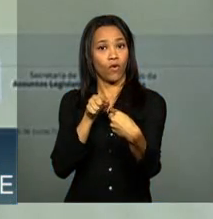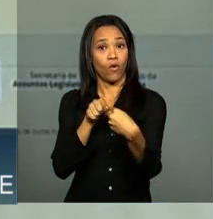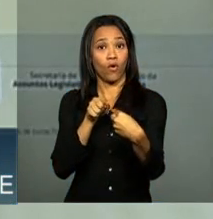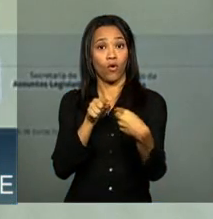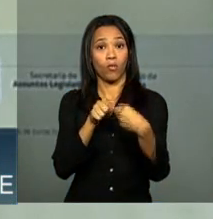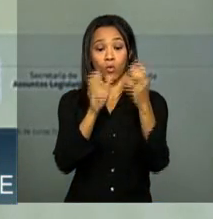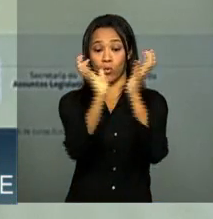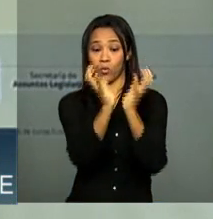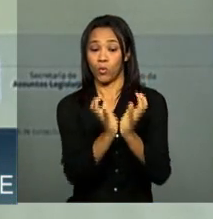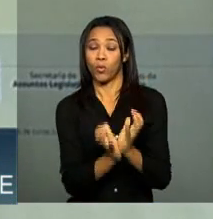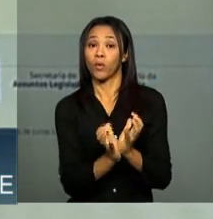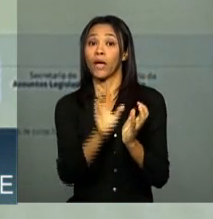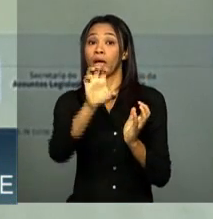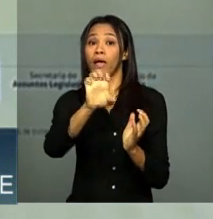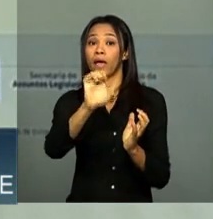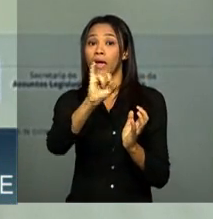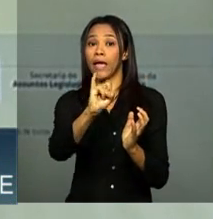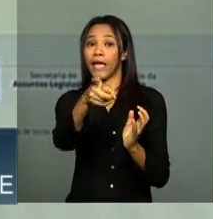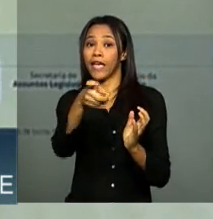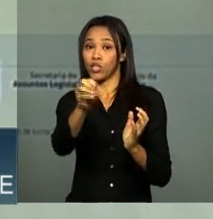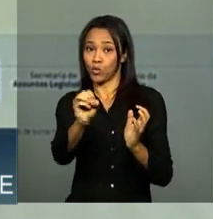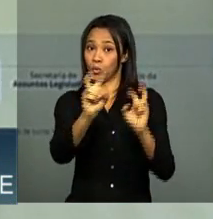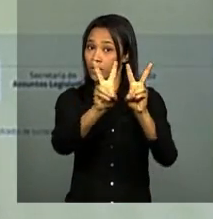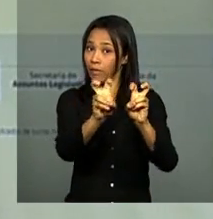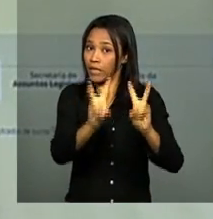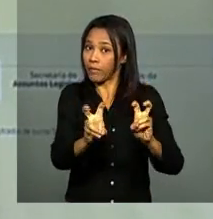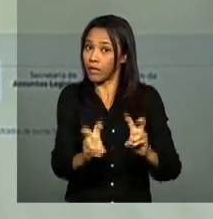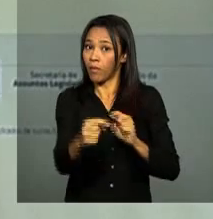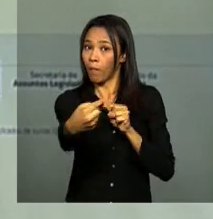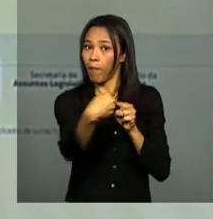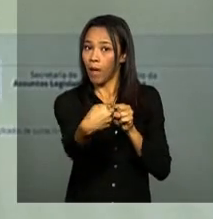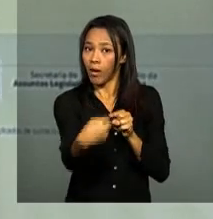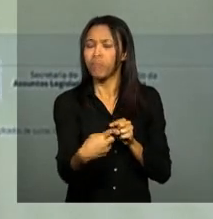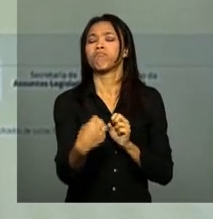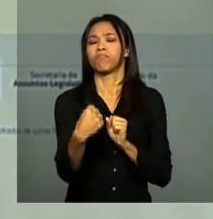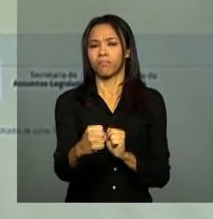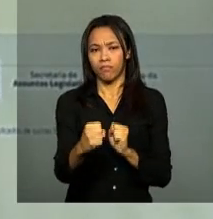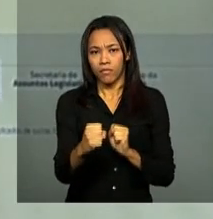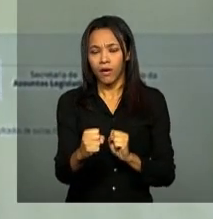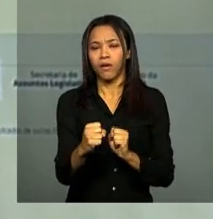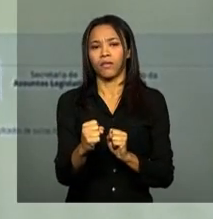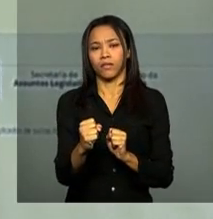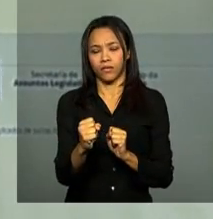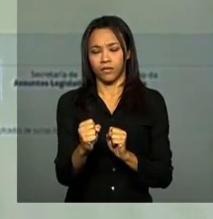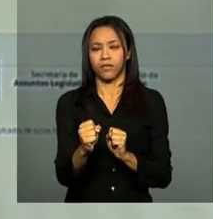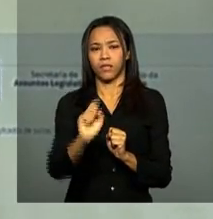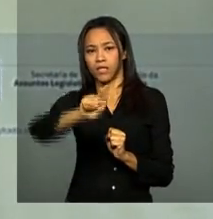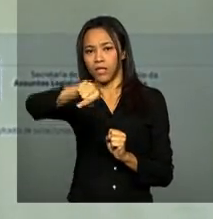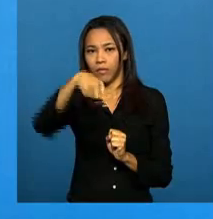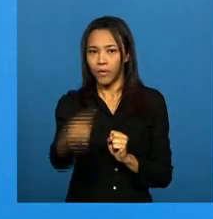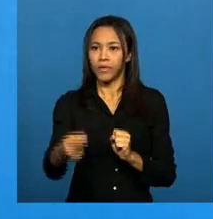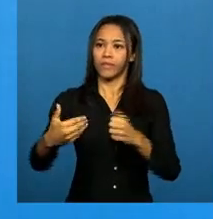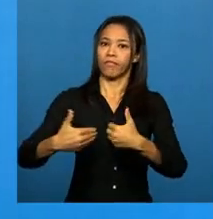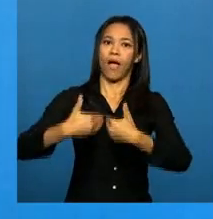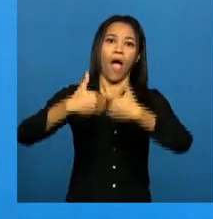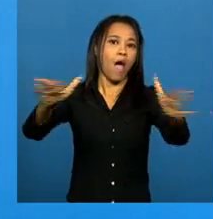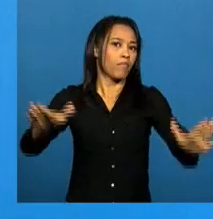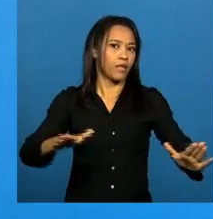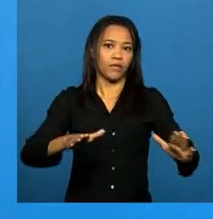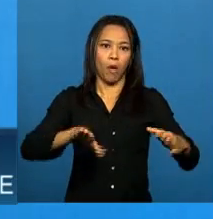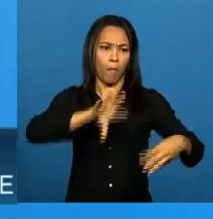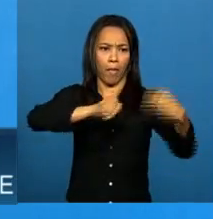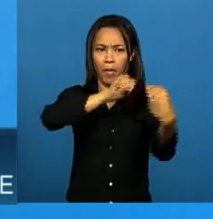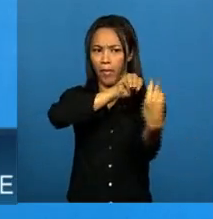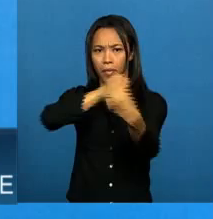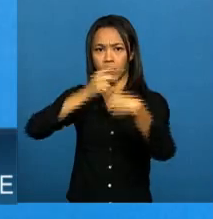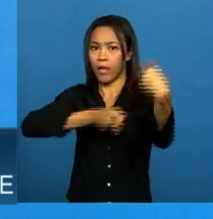que acha importante abordar e aprofundar e, a partir daí, pautar um debate com todos os